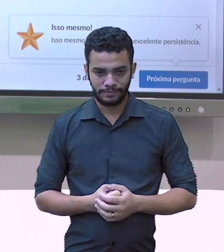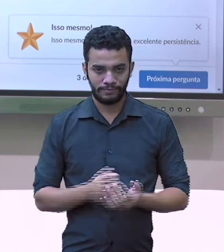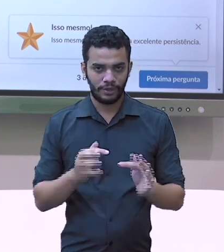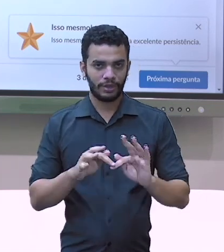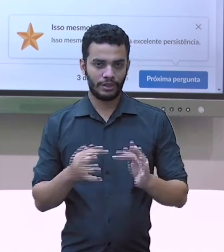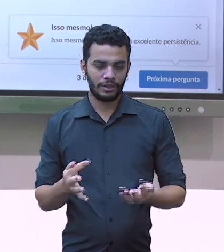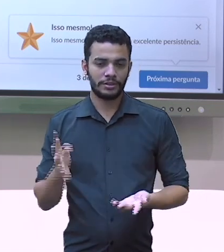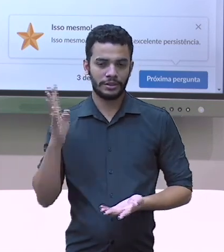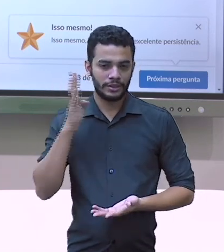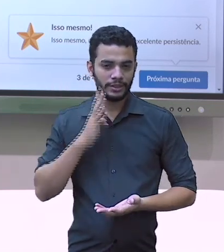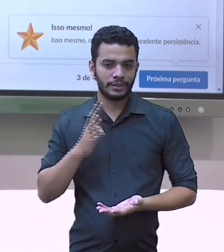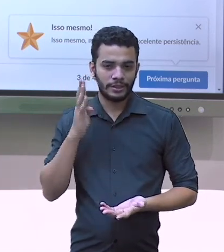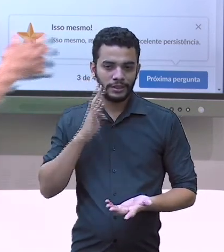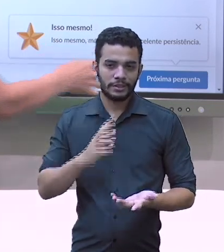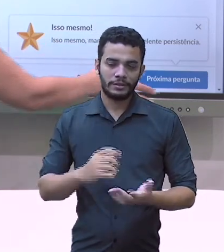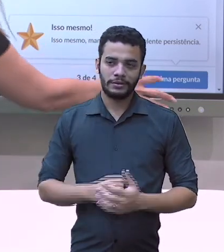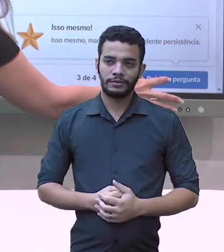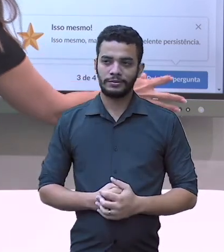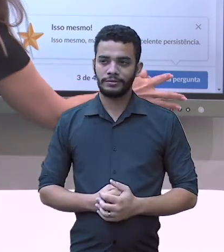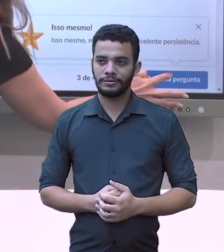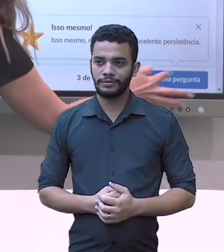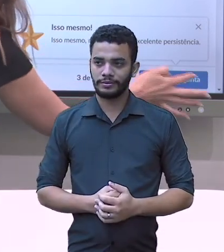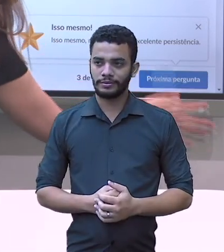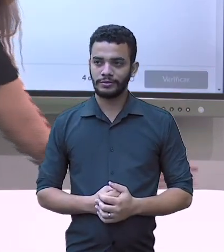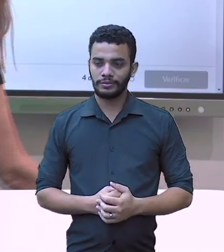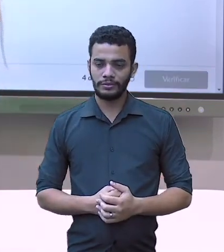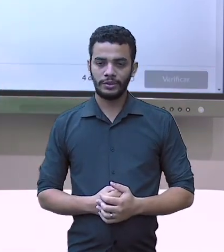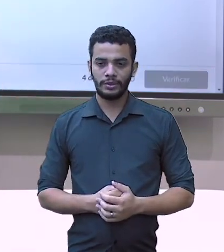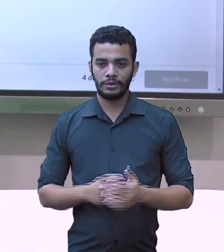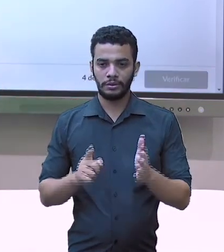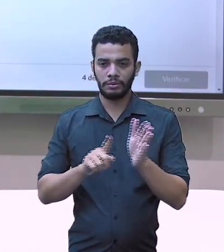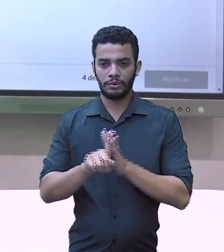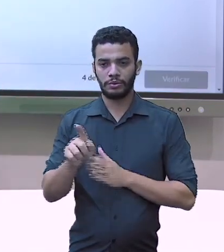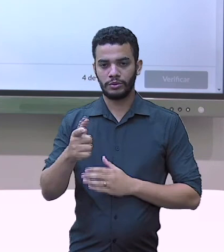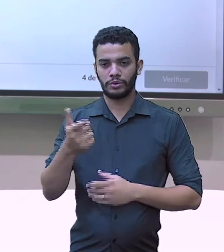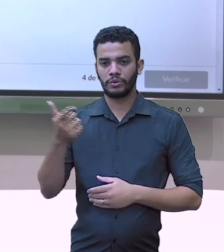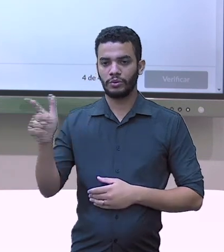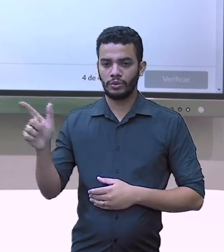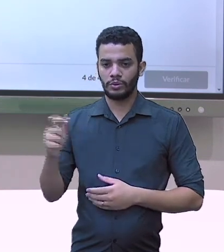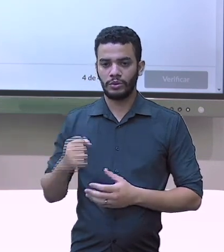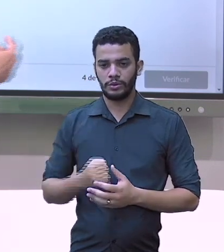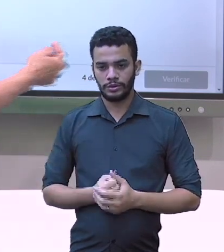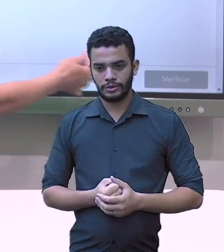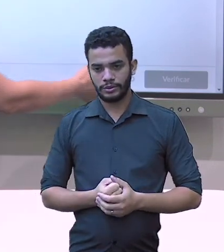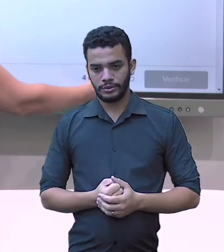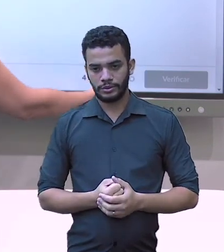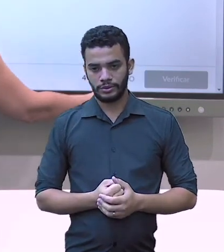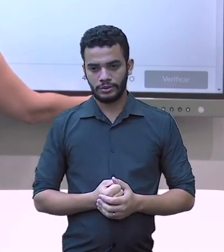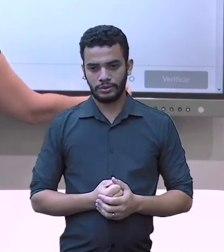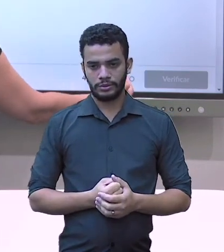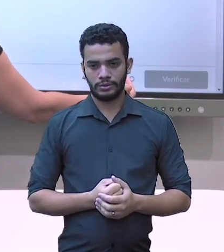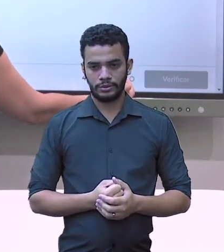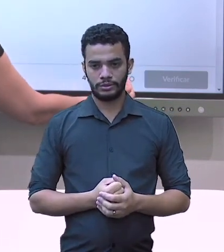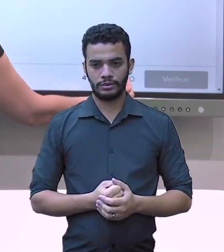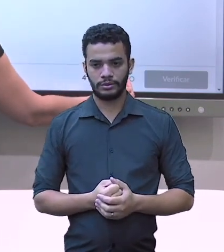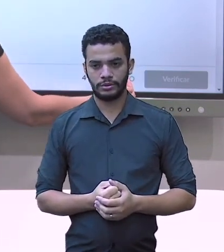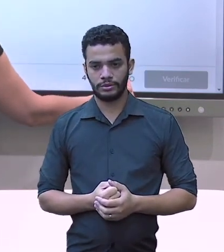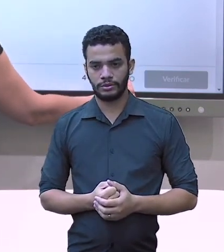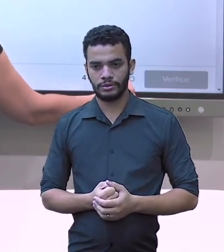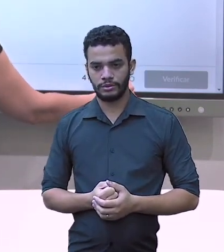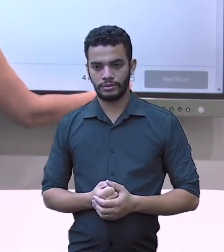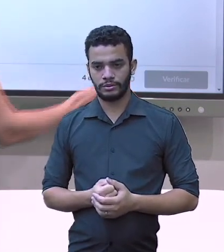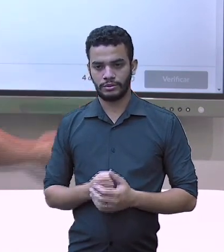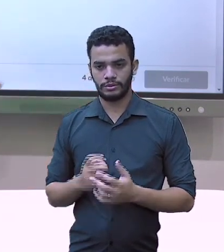vendo que ele vibra com você? Então, agora nós vamos para a próxima pergunta. Porém, aqui, olha, não tá